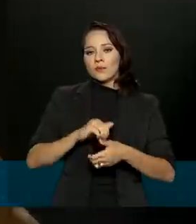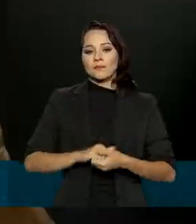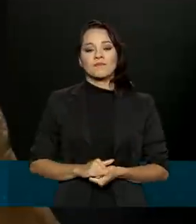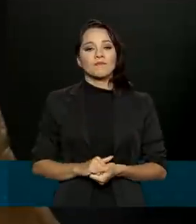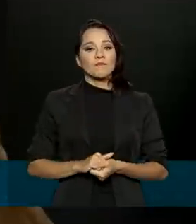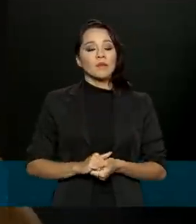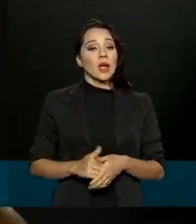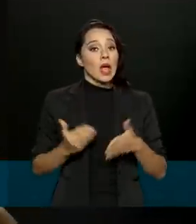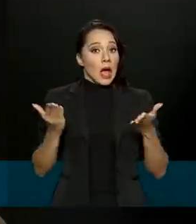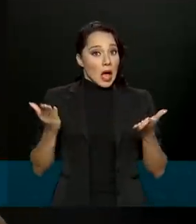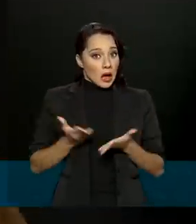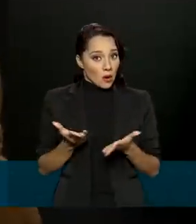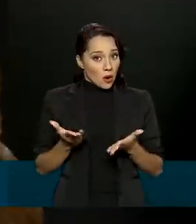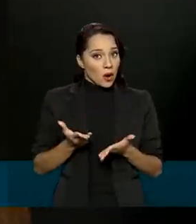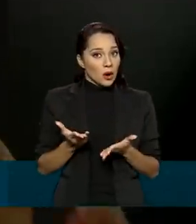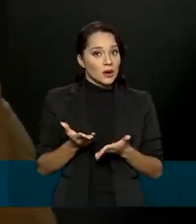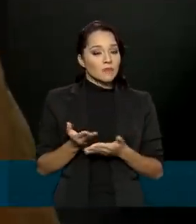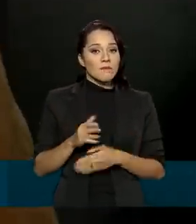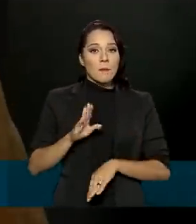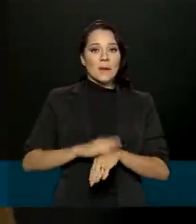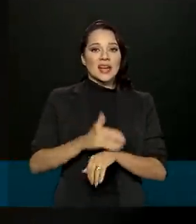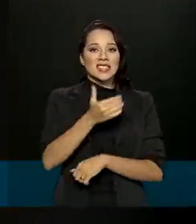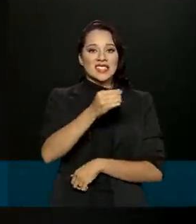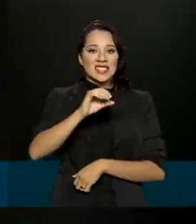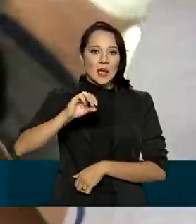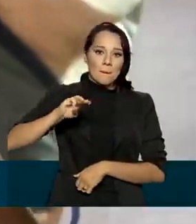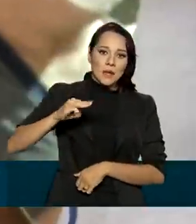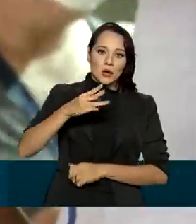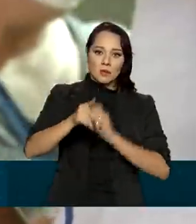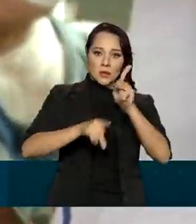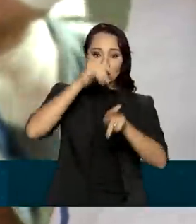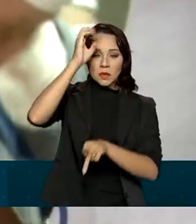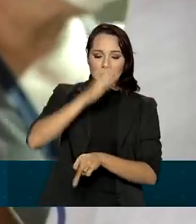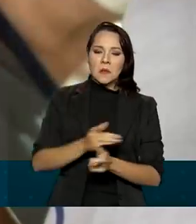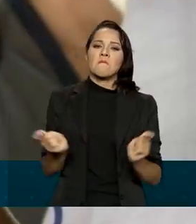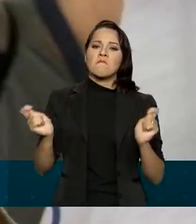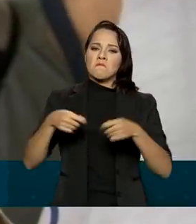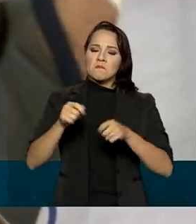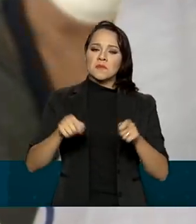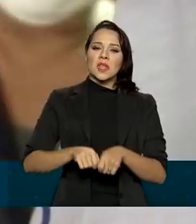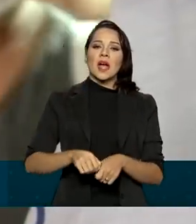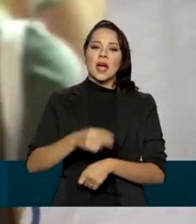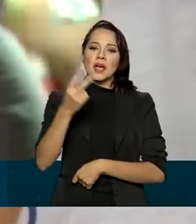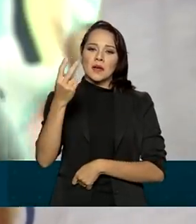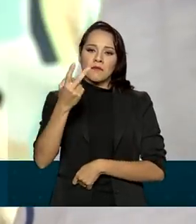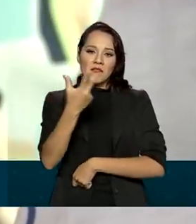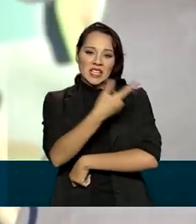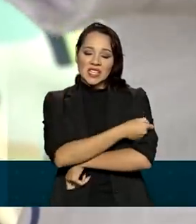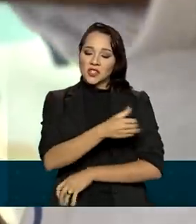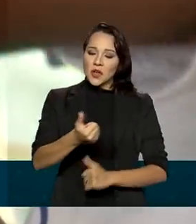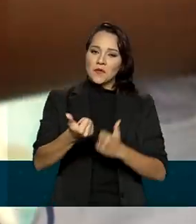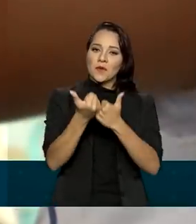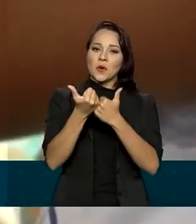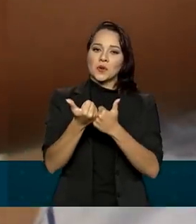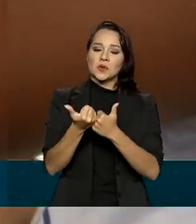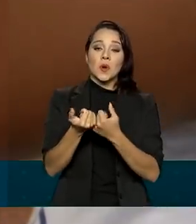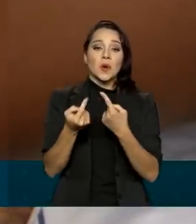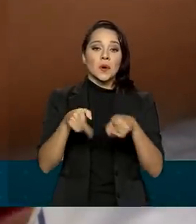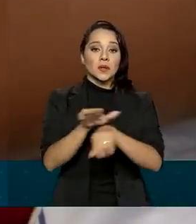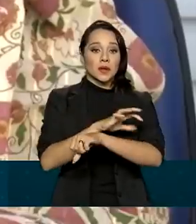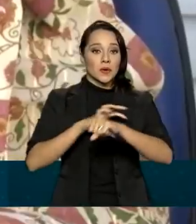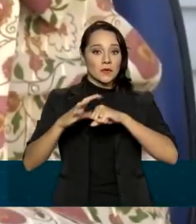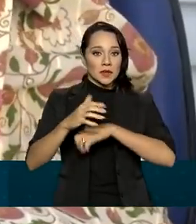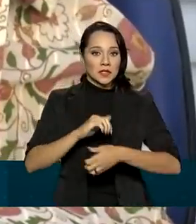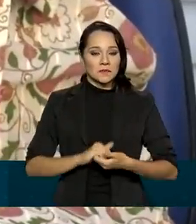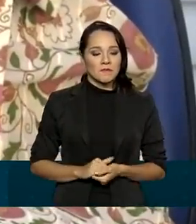A partir de agora, mais de 100 milhões de brasileiros estão aptos a tomar a dose de reforço da vacina contra a